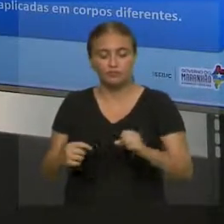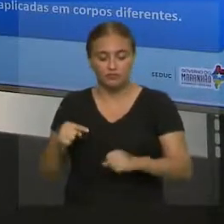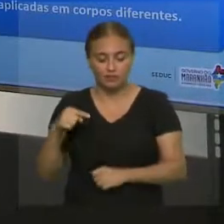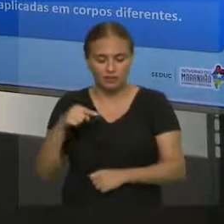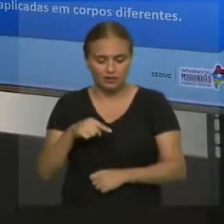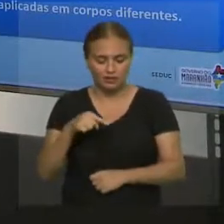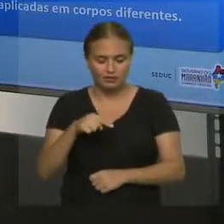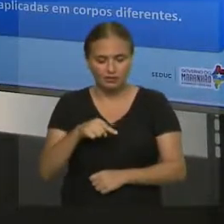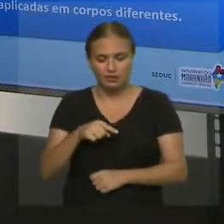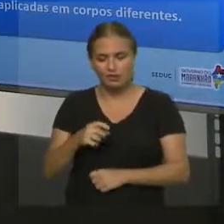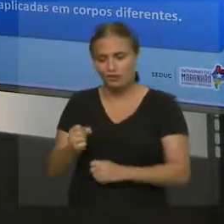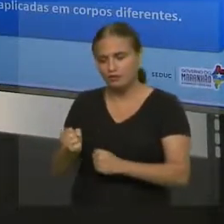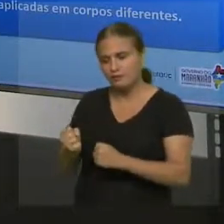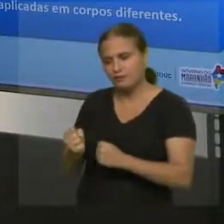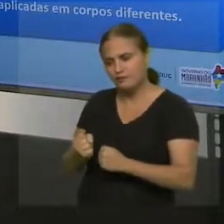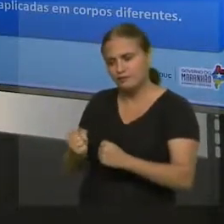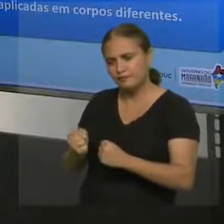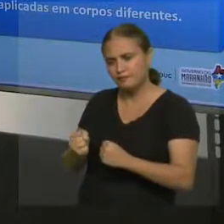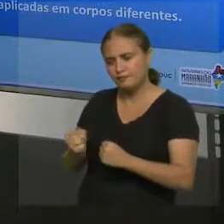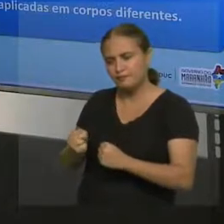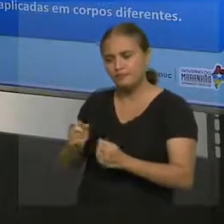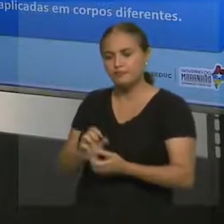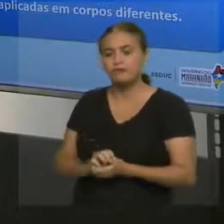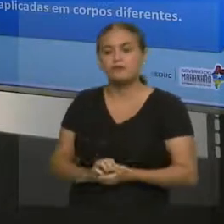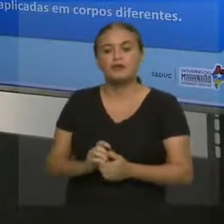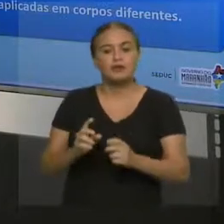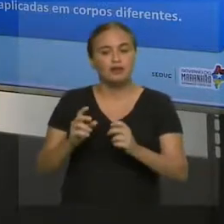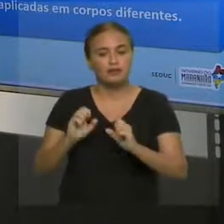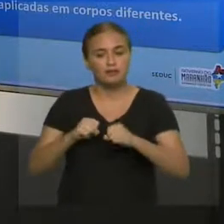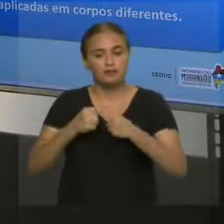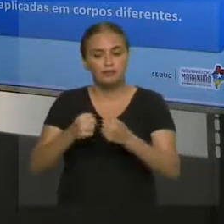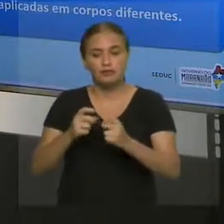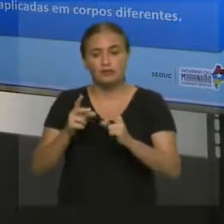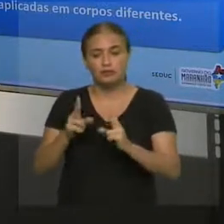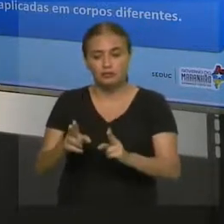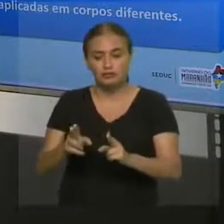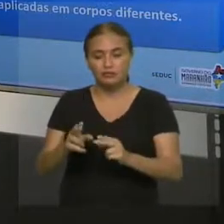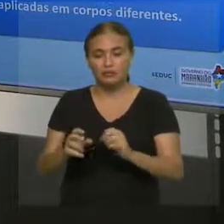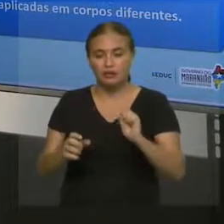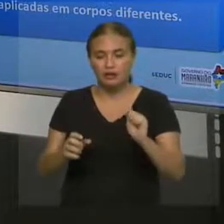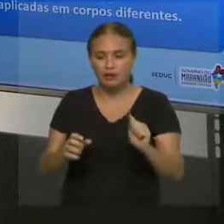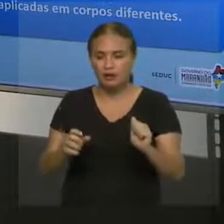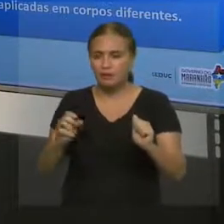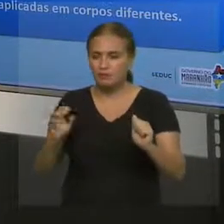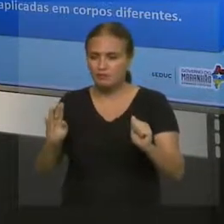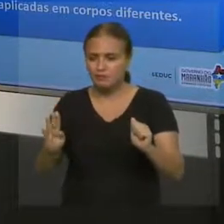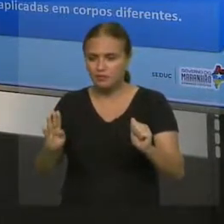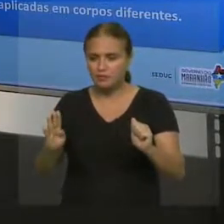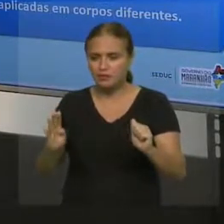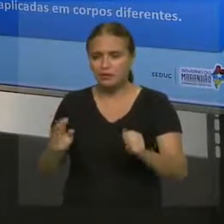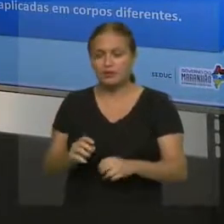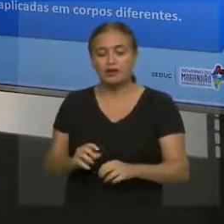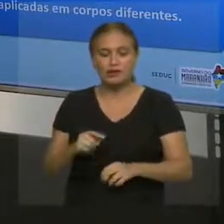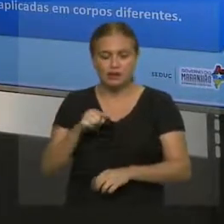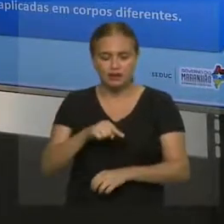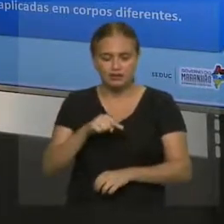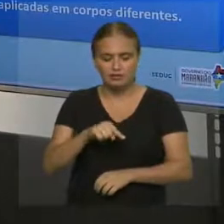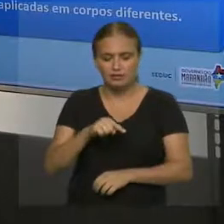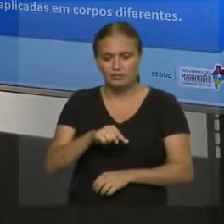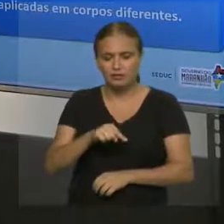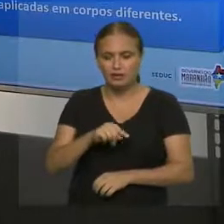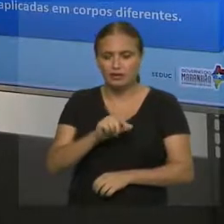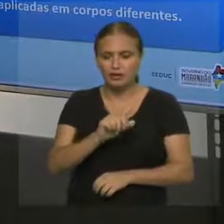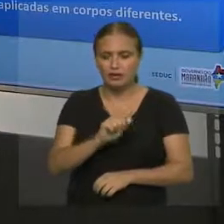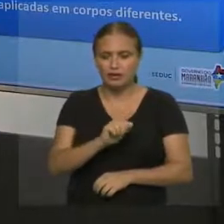no corpo B, então, consequentemente, o corpo B também aplica força no corpo A. Uma eu chamo de ação, a outra eu chamo de reação. Isso é